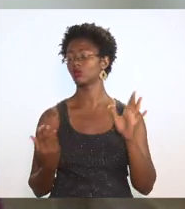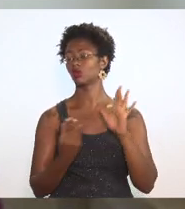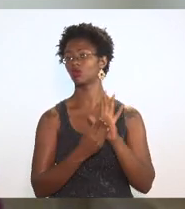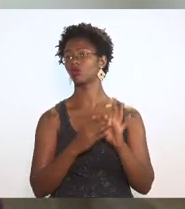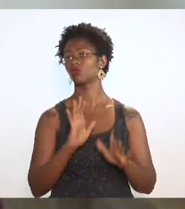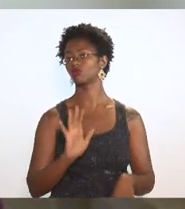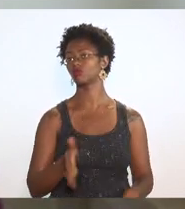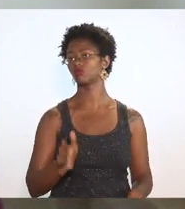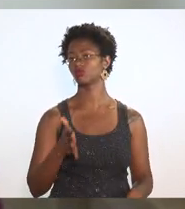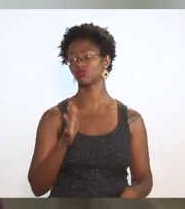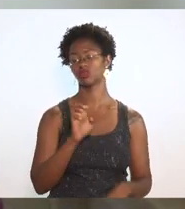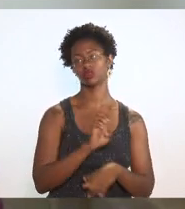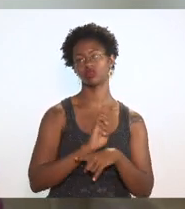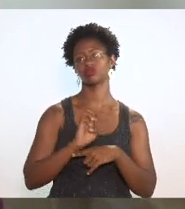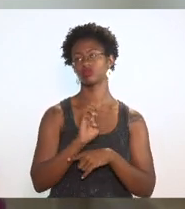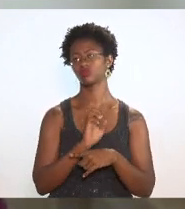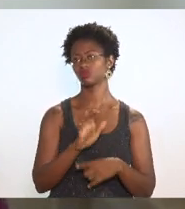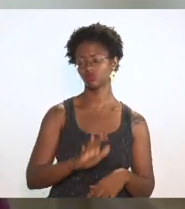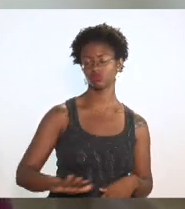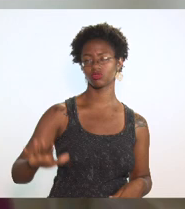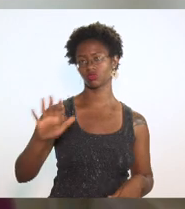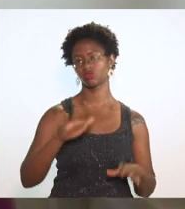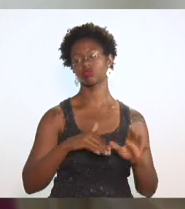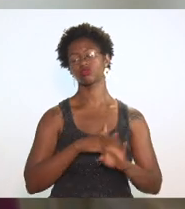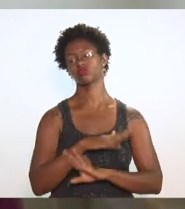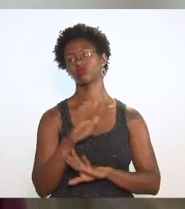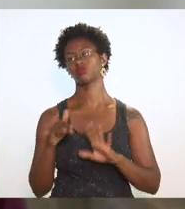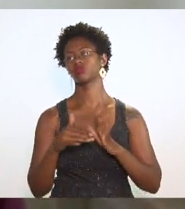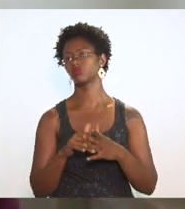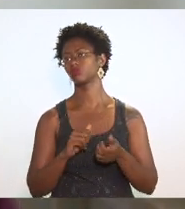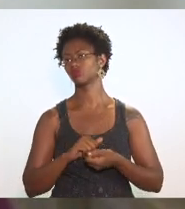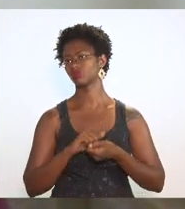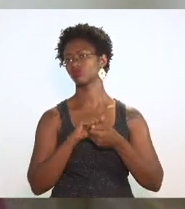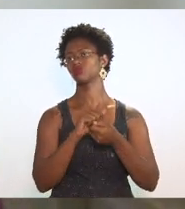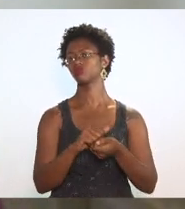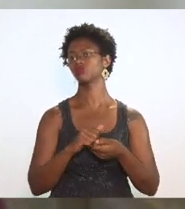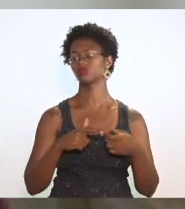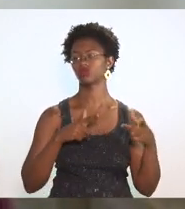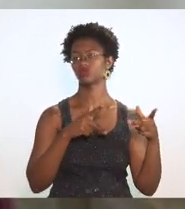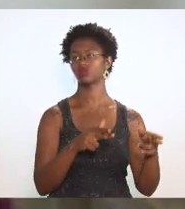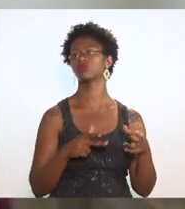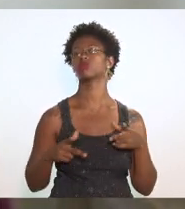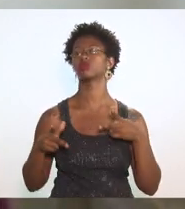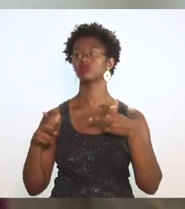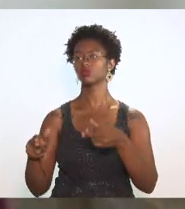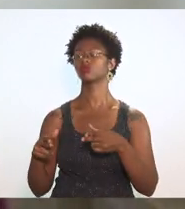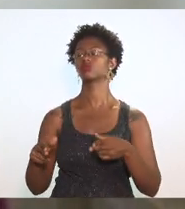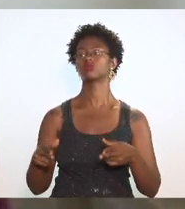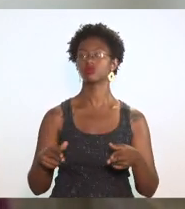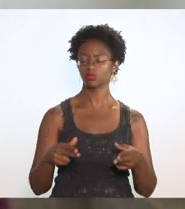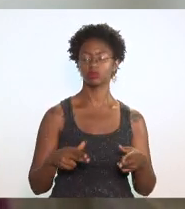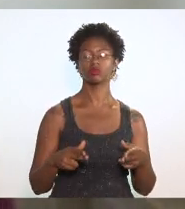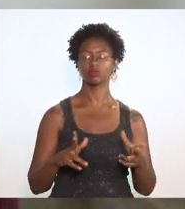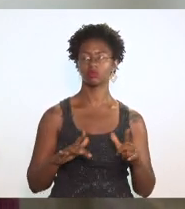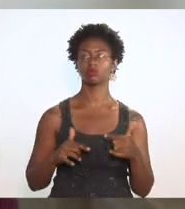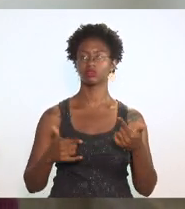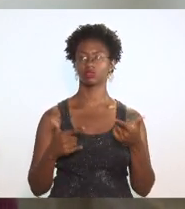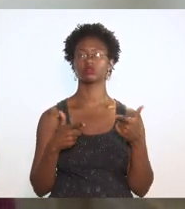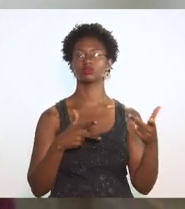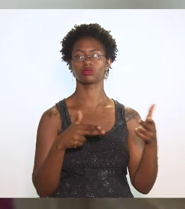todos estarem cobertos com o mesmo o mesmo o mesmo princípio